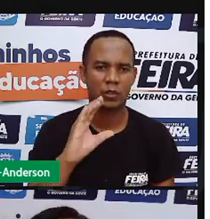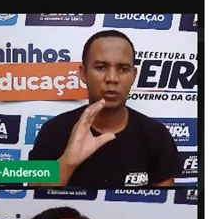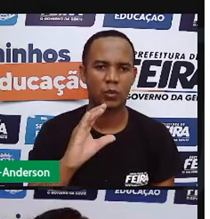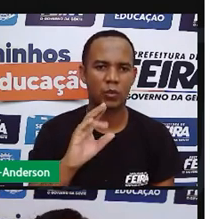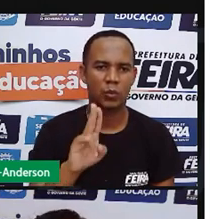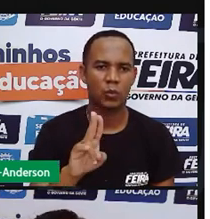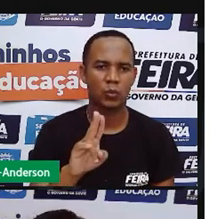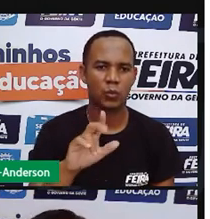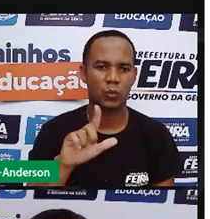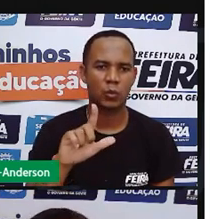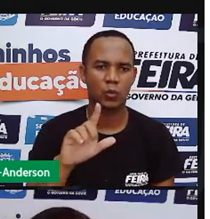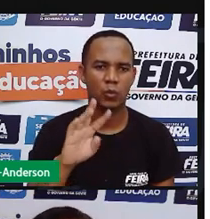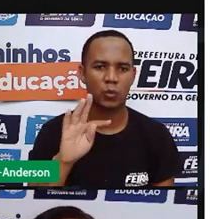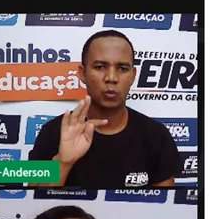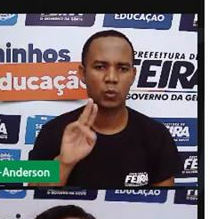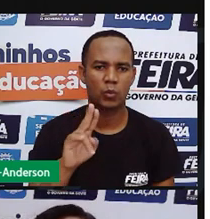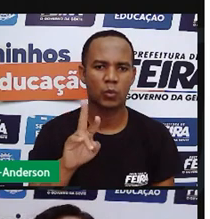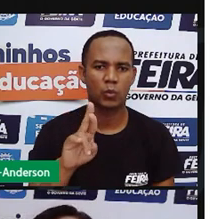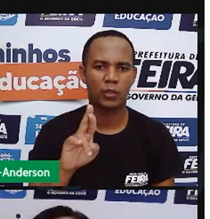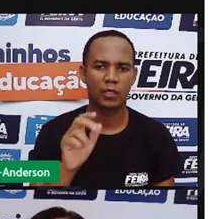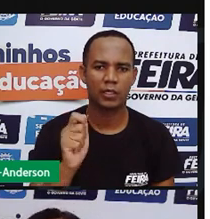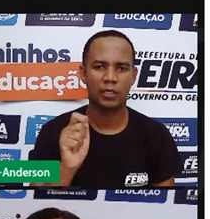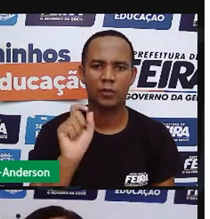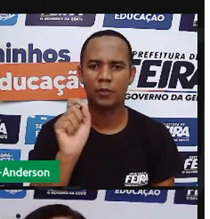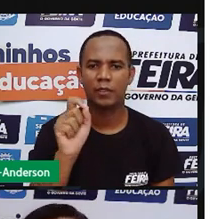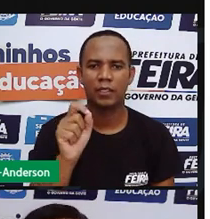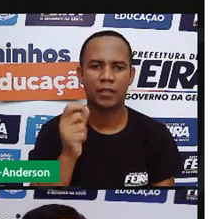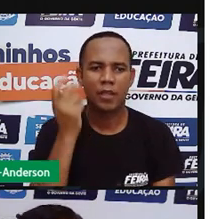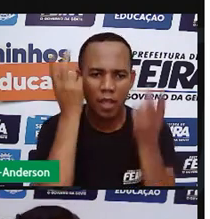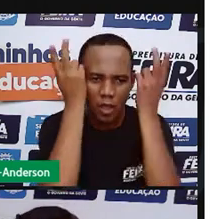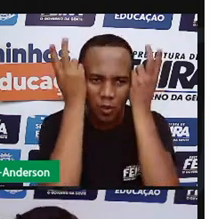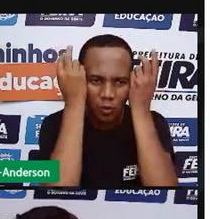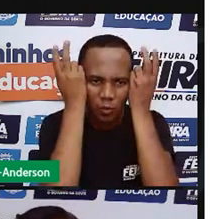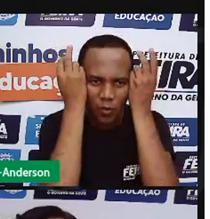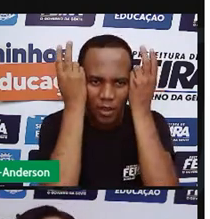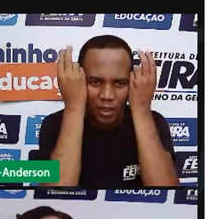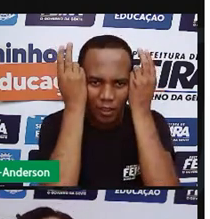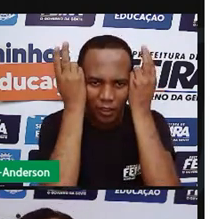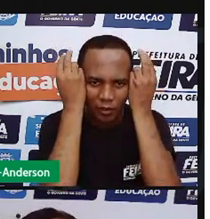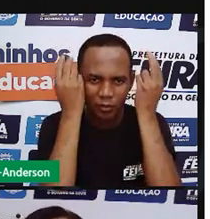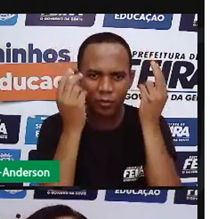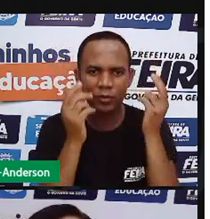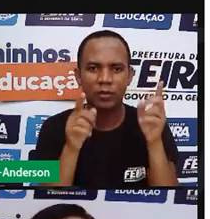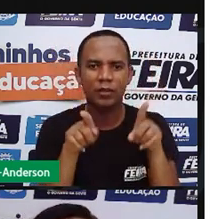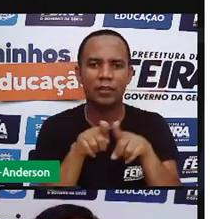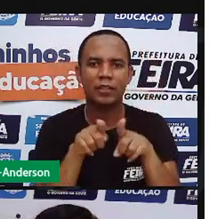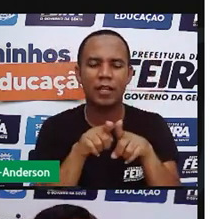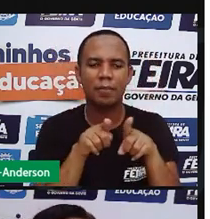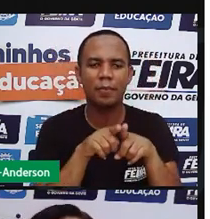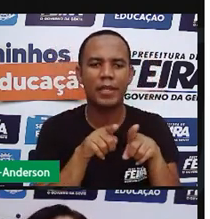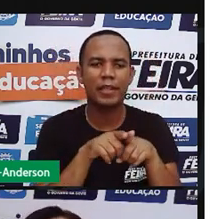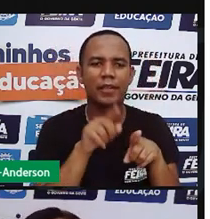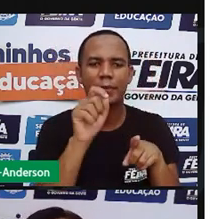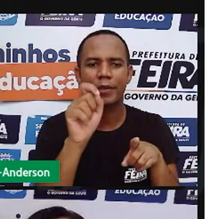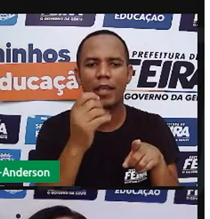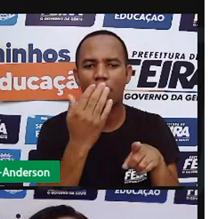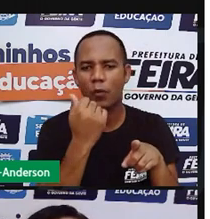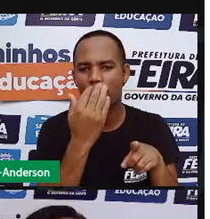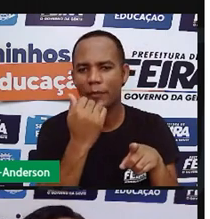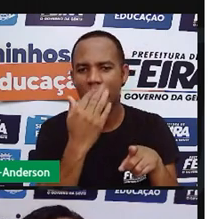Mas a cunicultura é a criação dos coelhos para abastecer o mercado